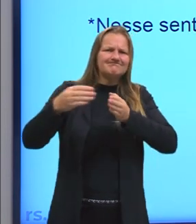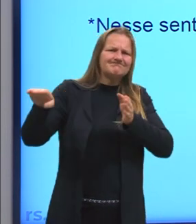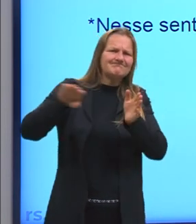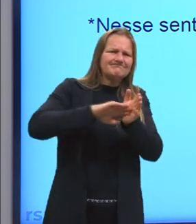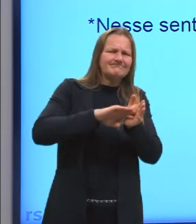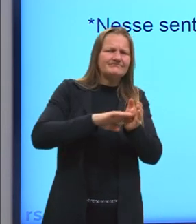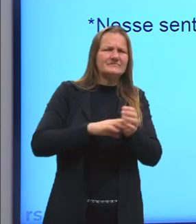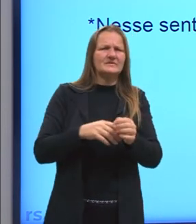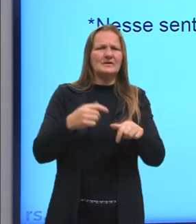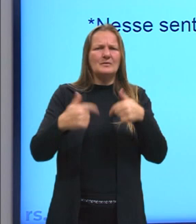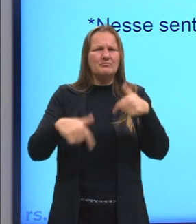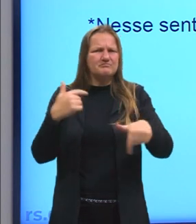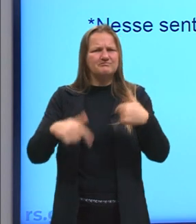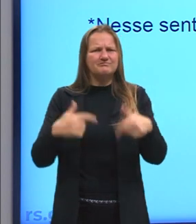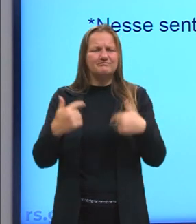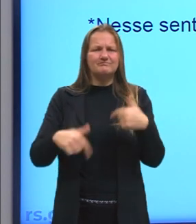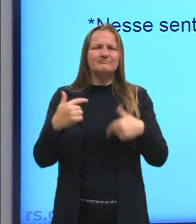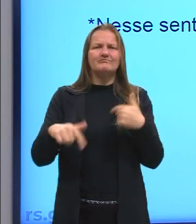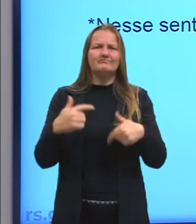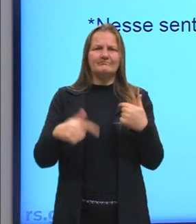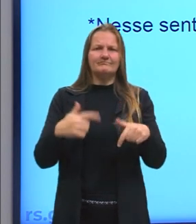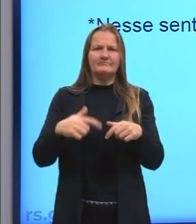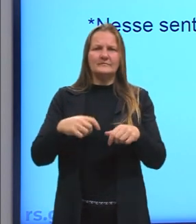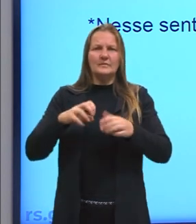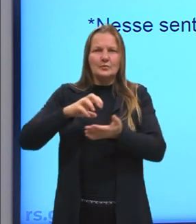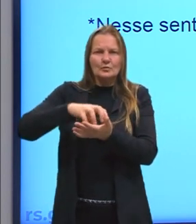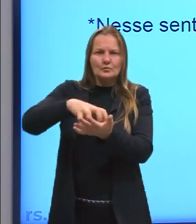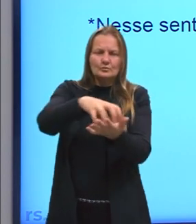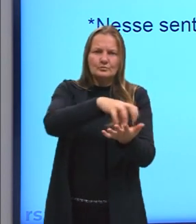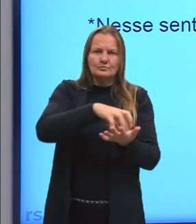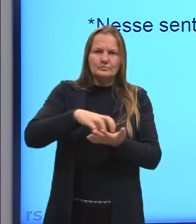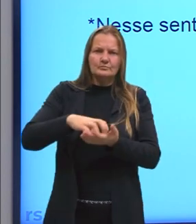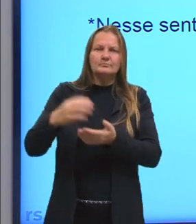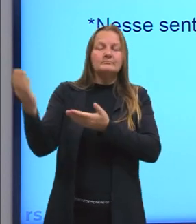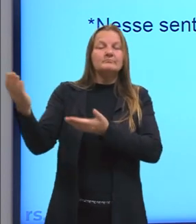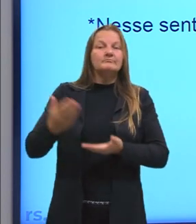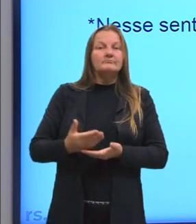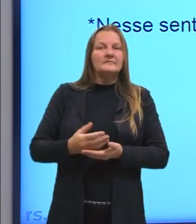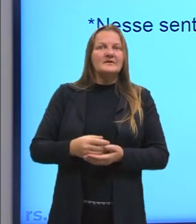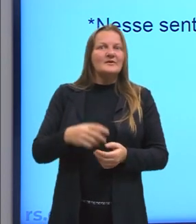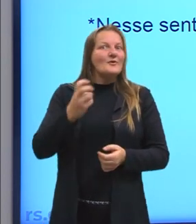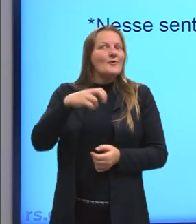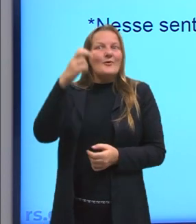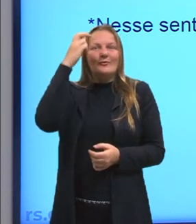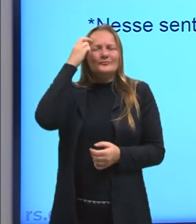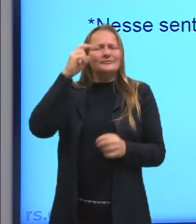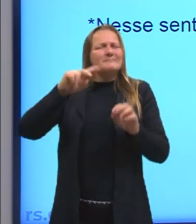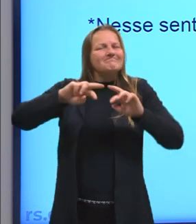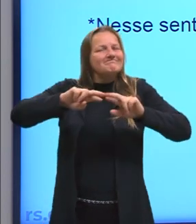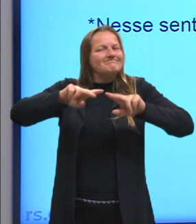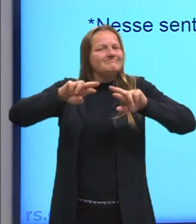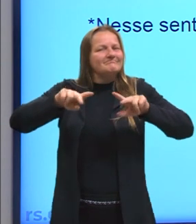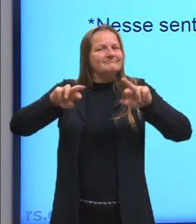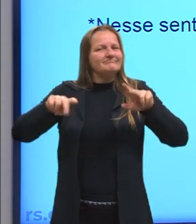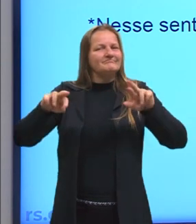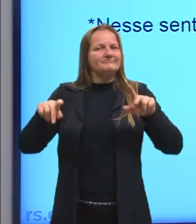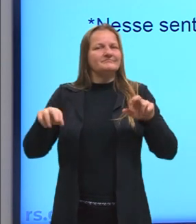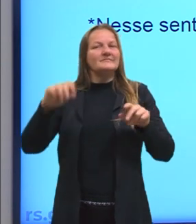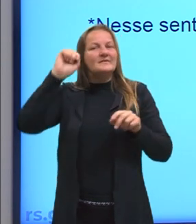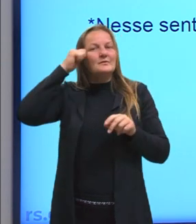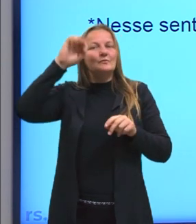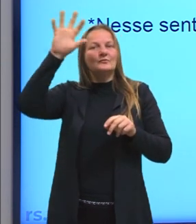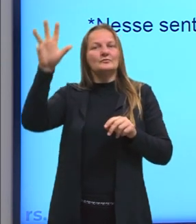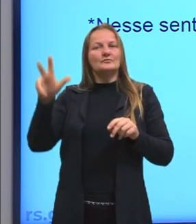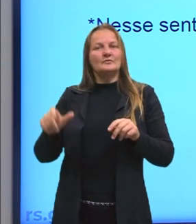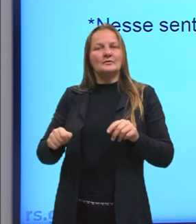como mundo de obra na época da colonização e que trazem a sua riqueza cultural. Basta ver as regiões do